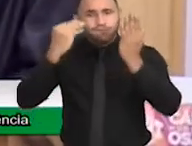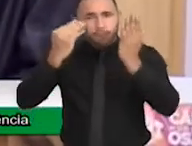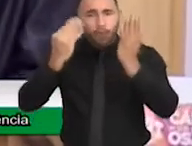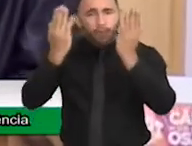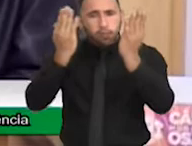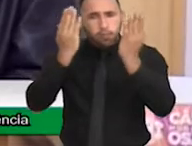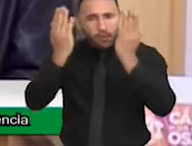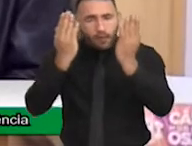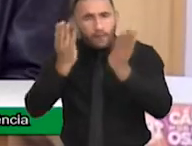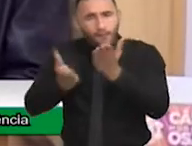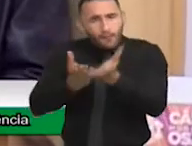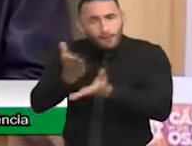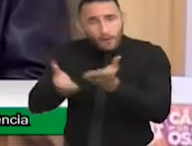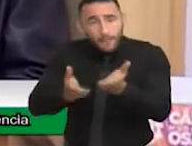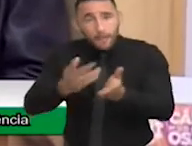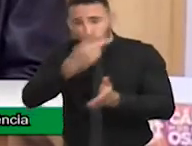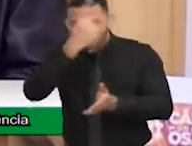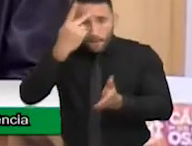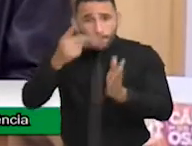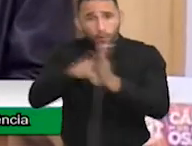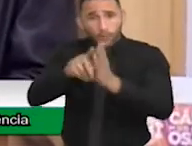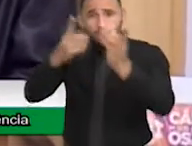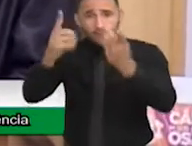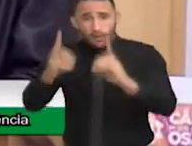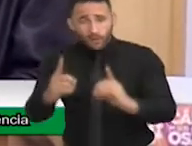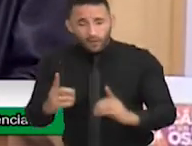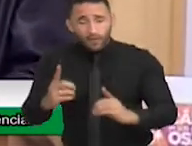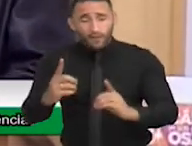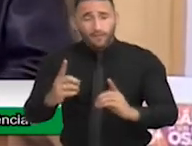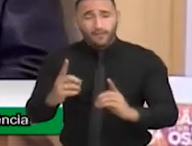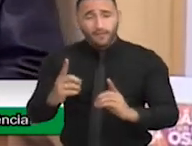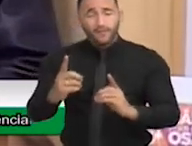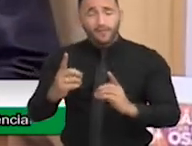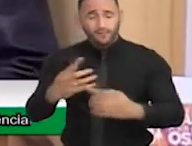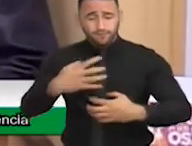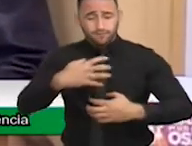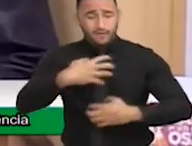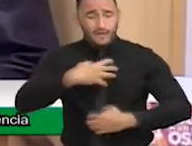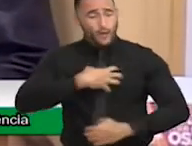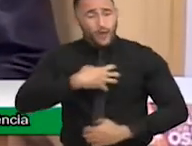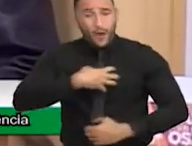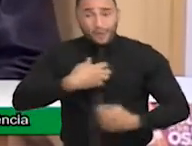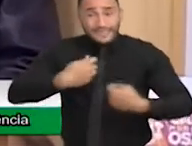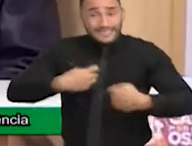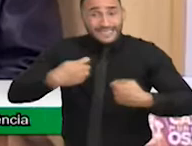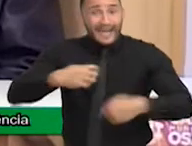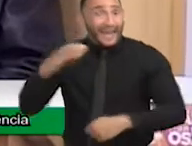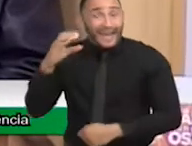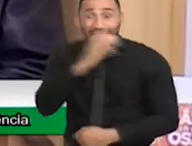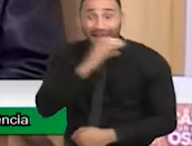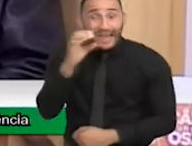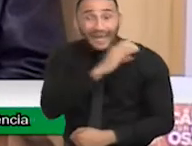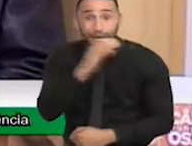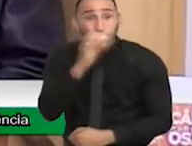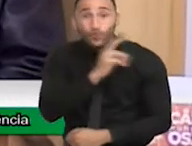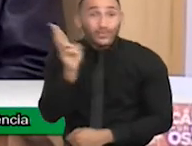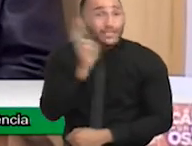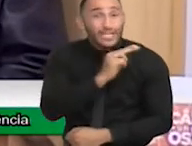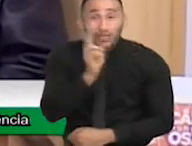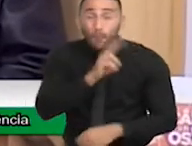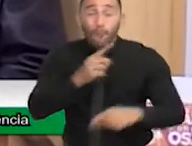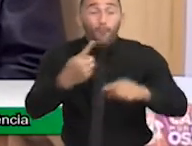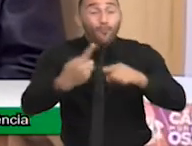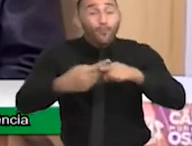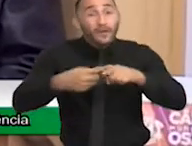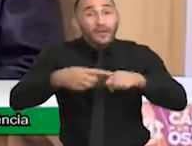deficiência e a pessoa com deficiência sensorial, precisa de um tratamento para ontem, emergencial, porque a demora pode ser